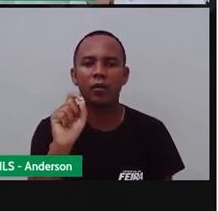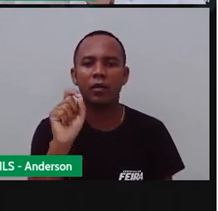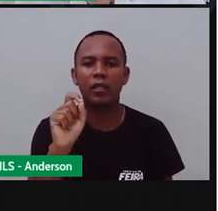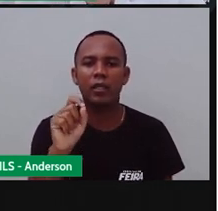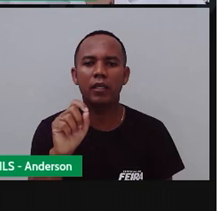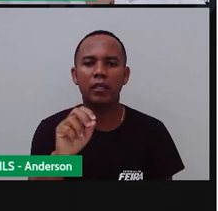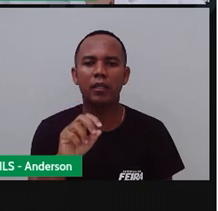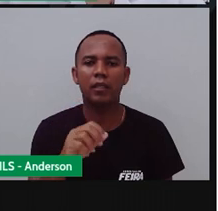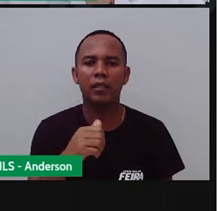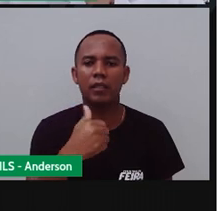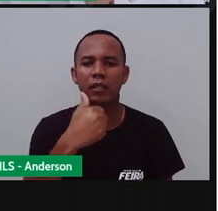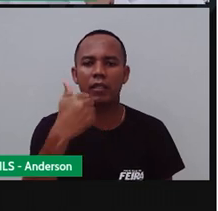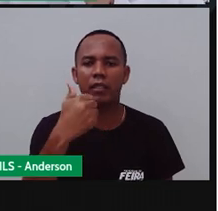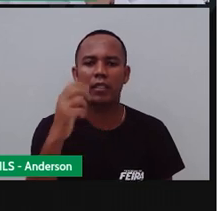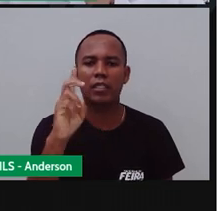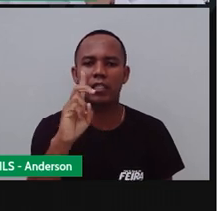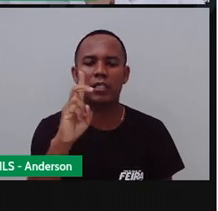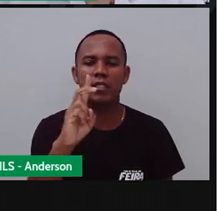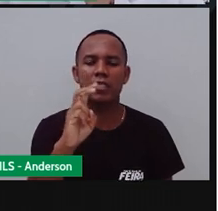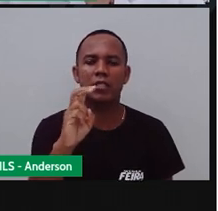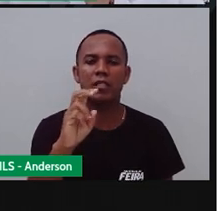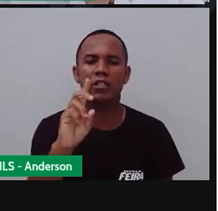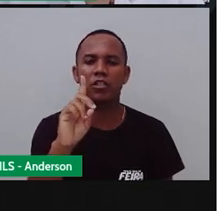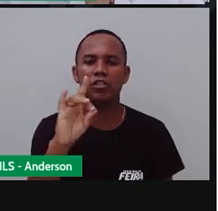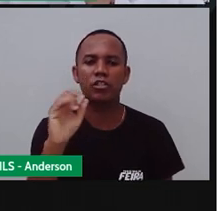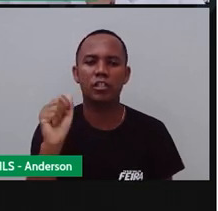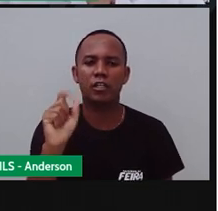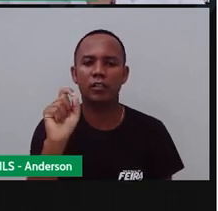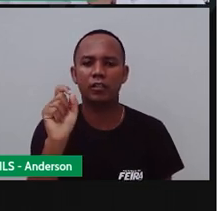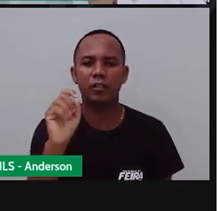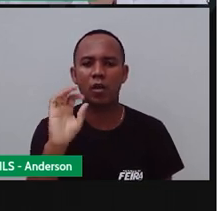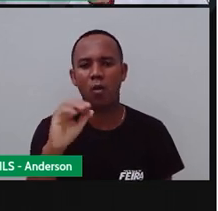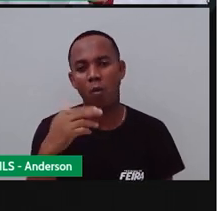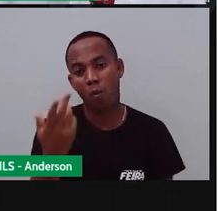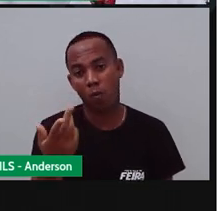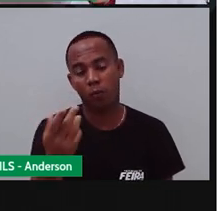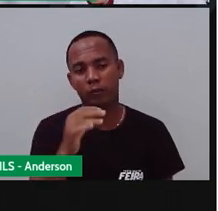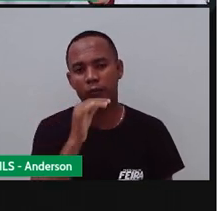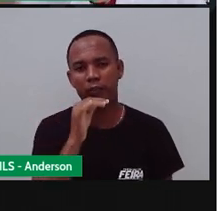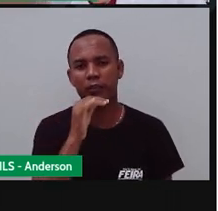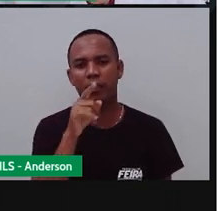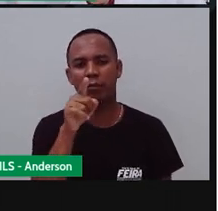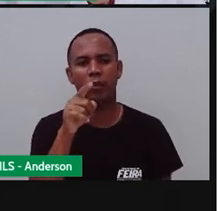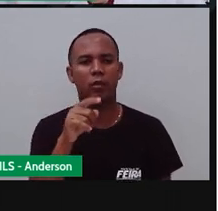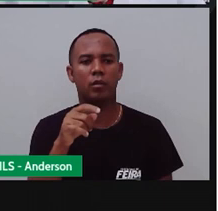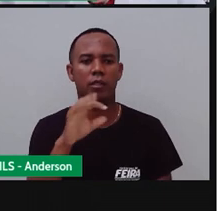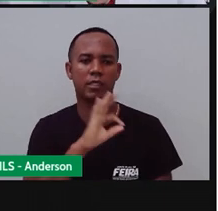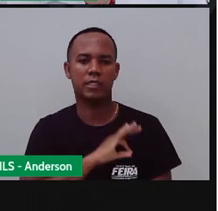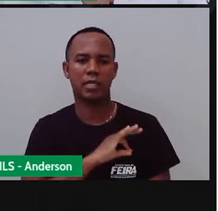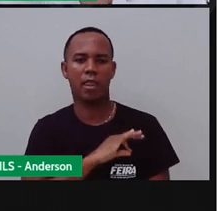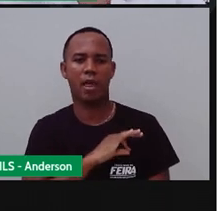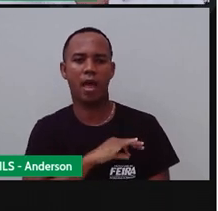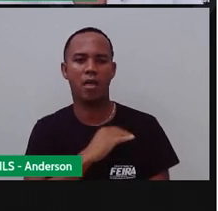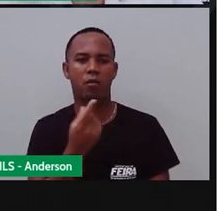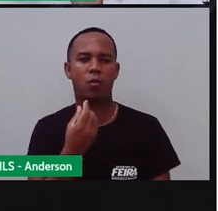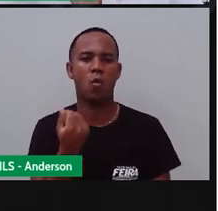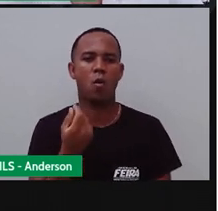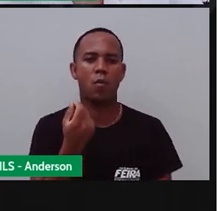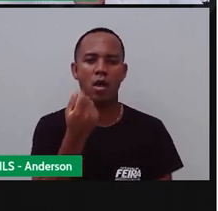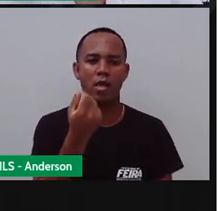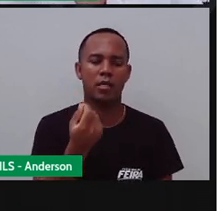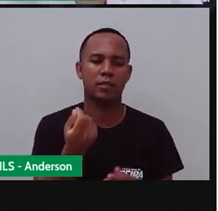avós, gindos, que recebem aí o salário por quinzena. Ou seja, a cada quinze dias.